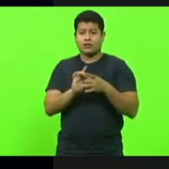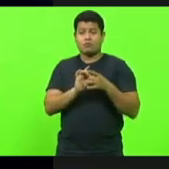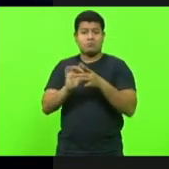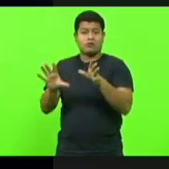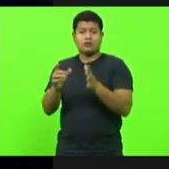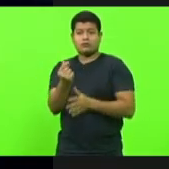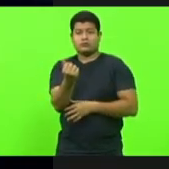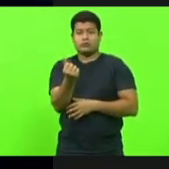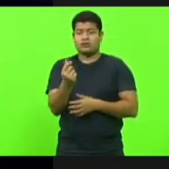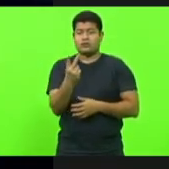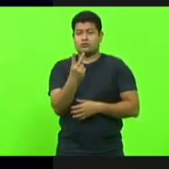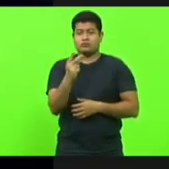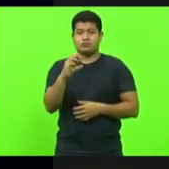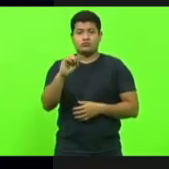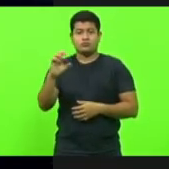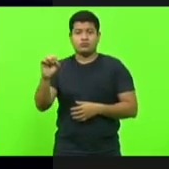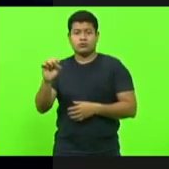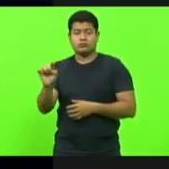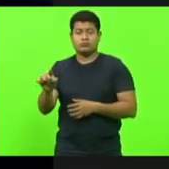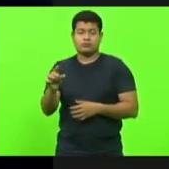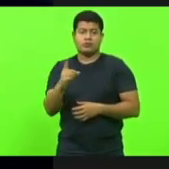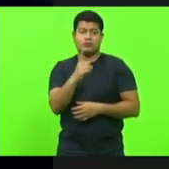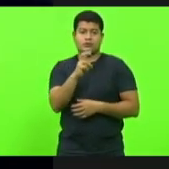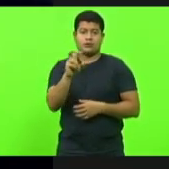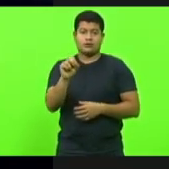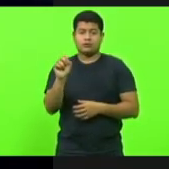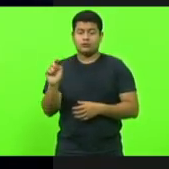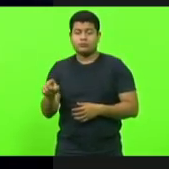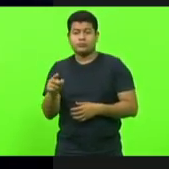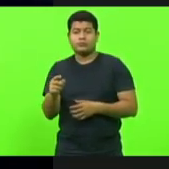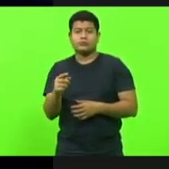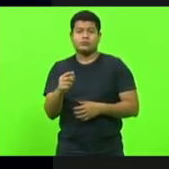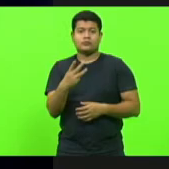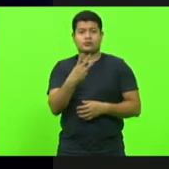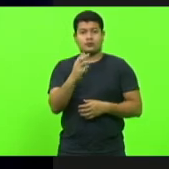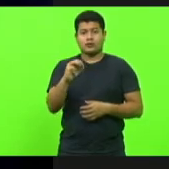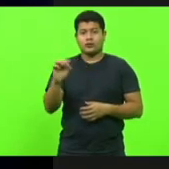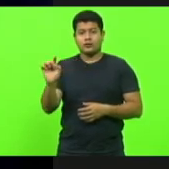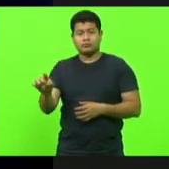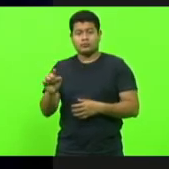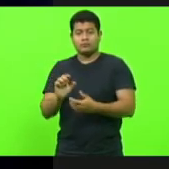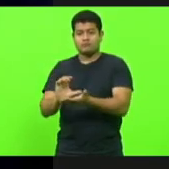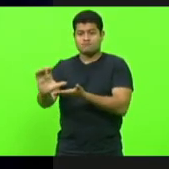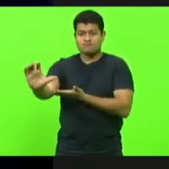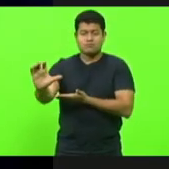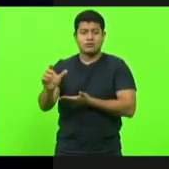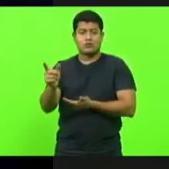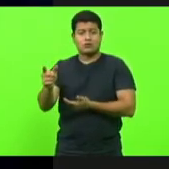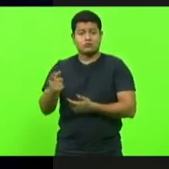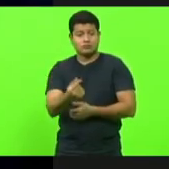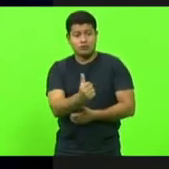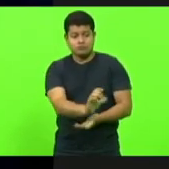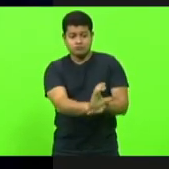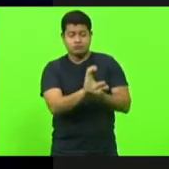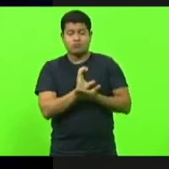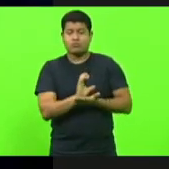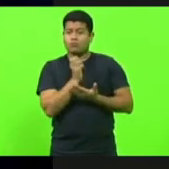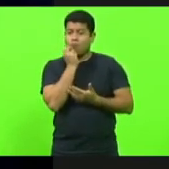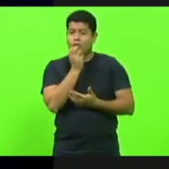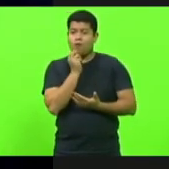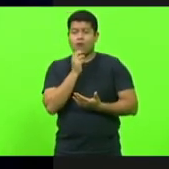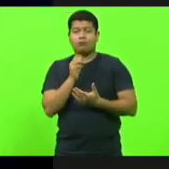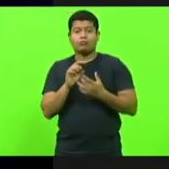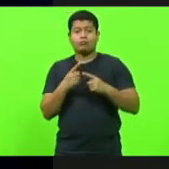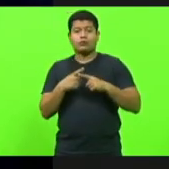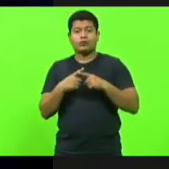mil reais, de 150 mil reais, faz uma diferença. É um recurso livre que entra para